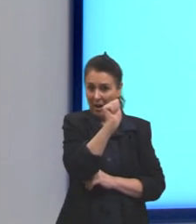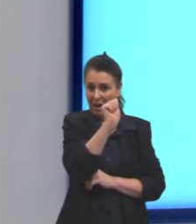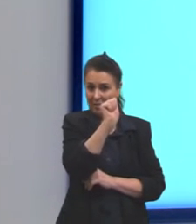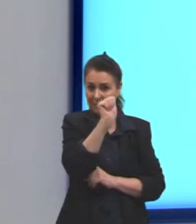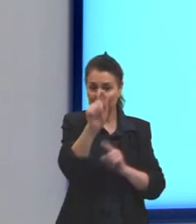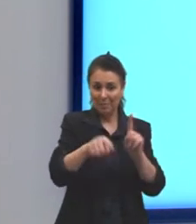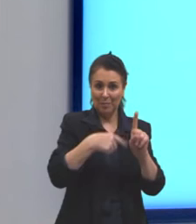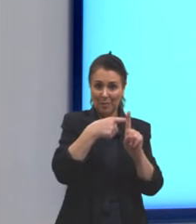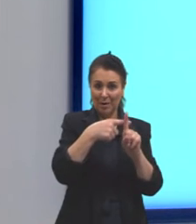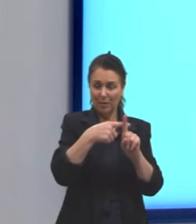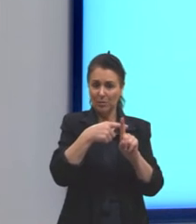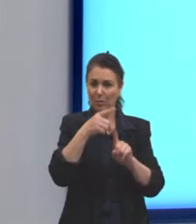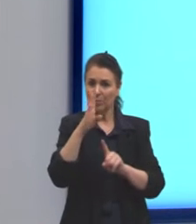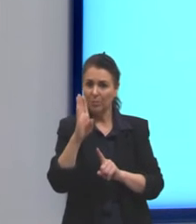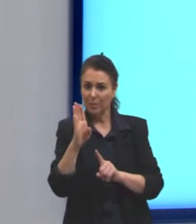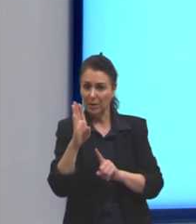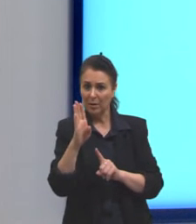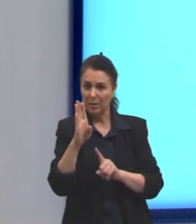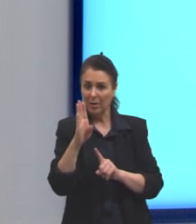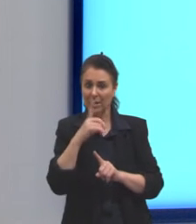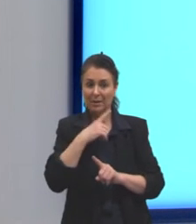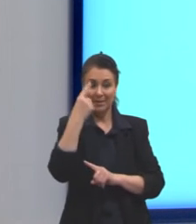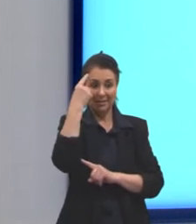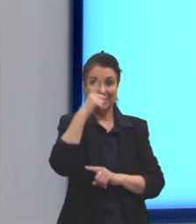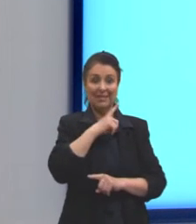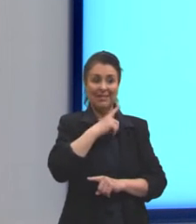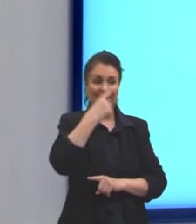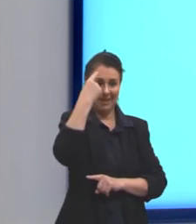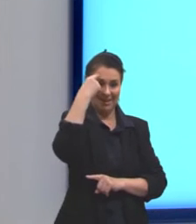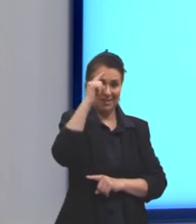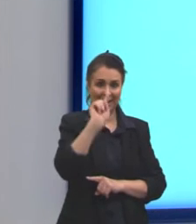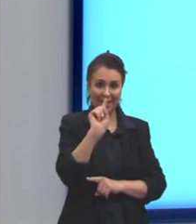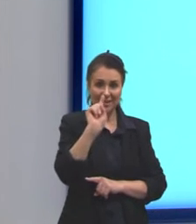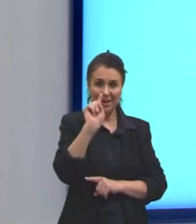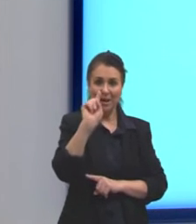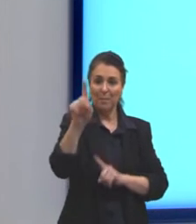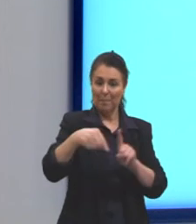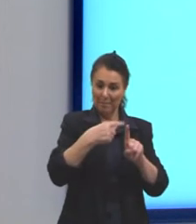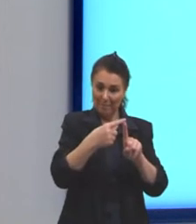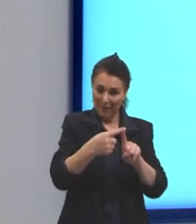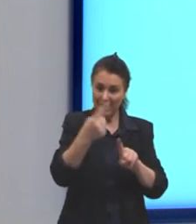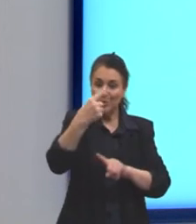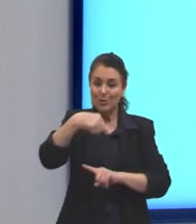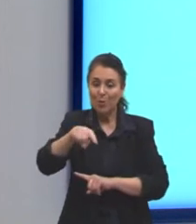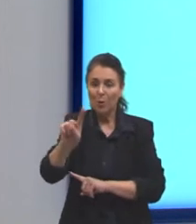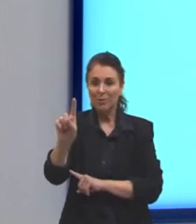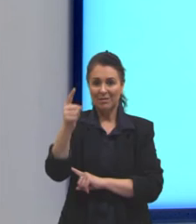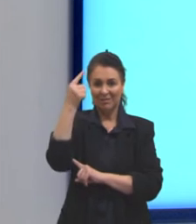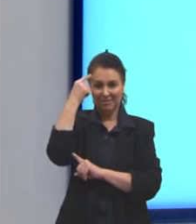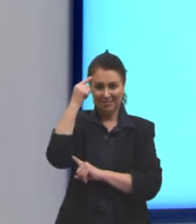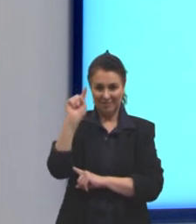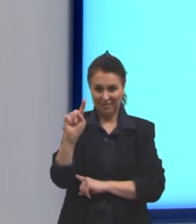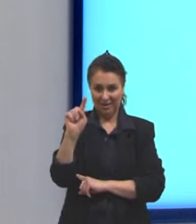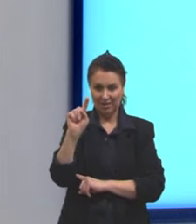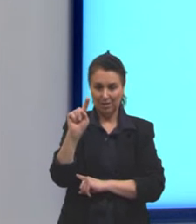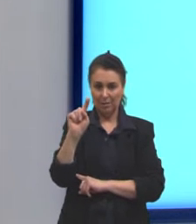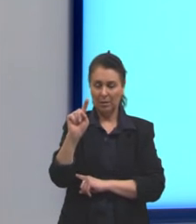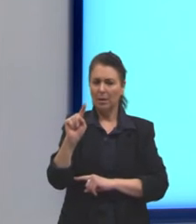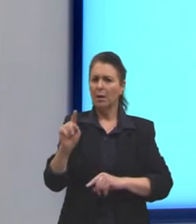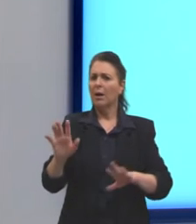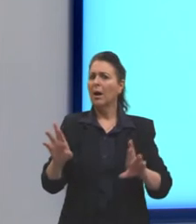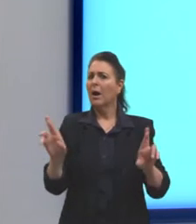a ela uma ideia B. Então, qual é a relação que isso cria na